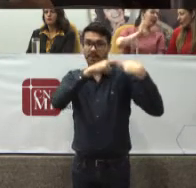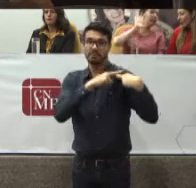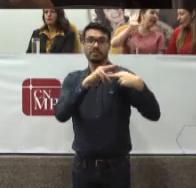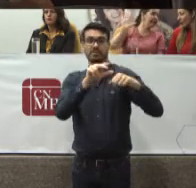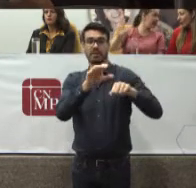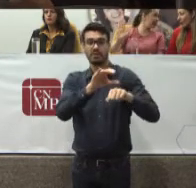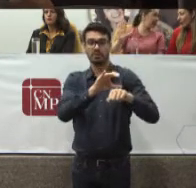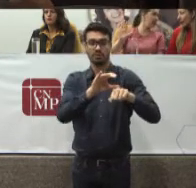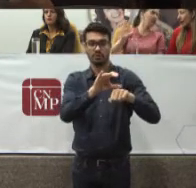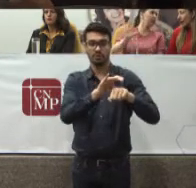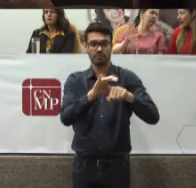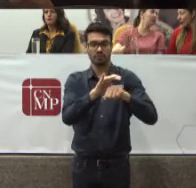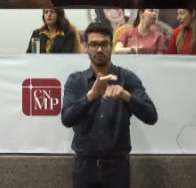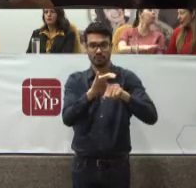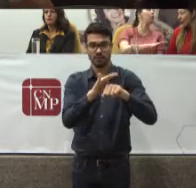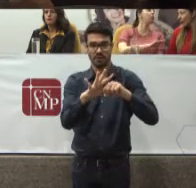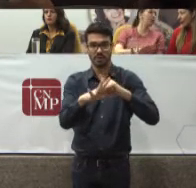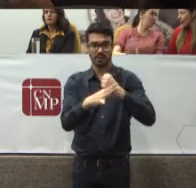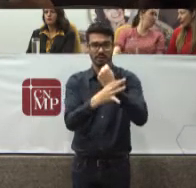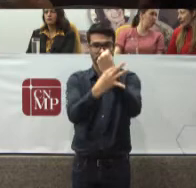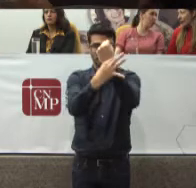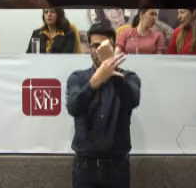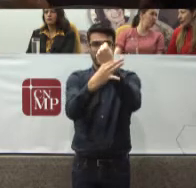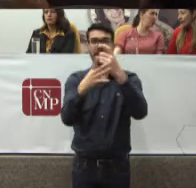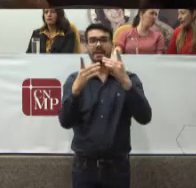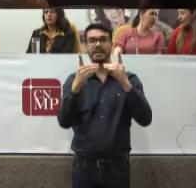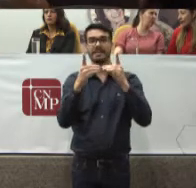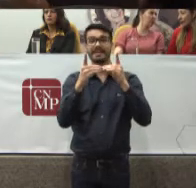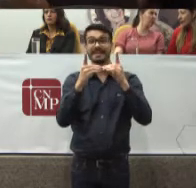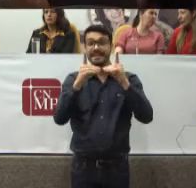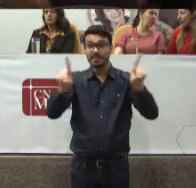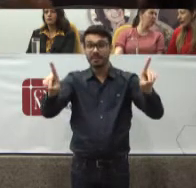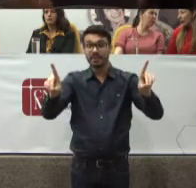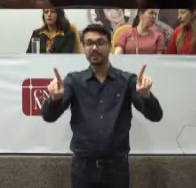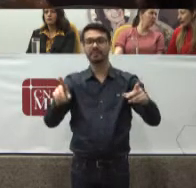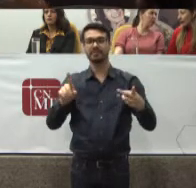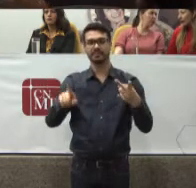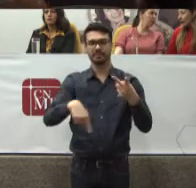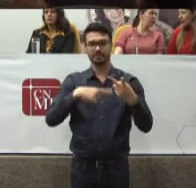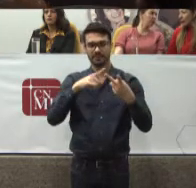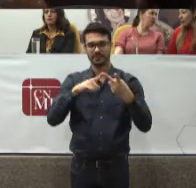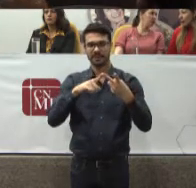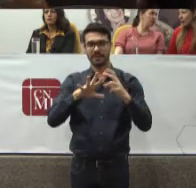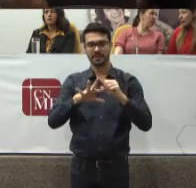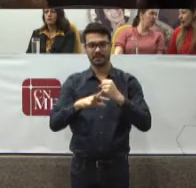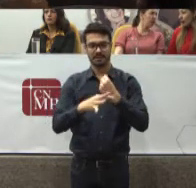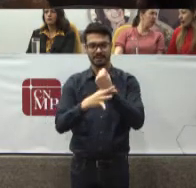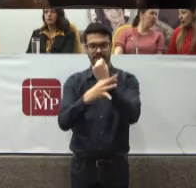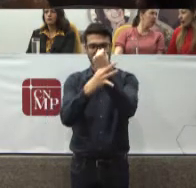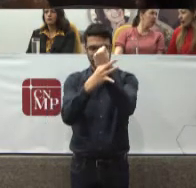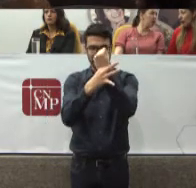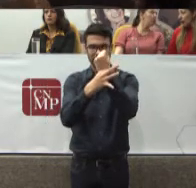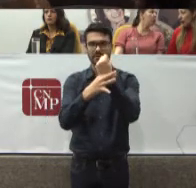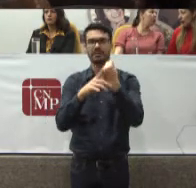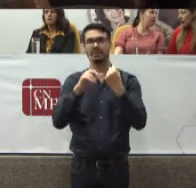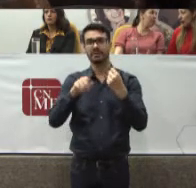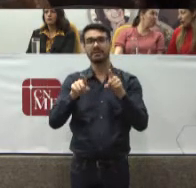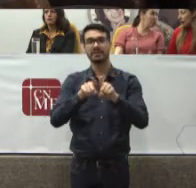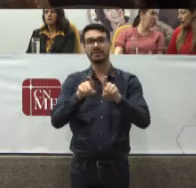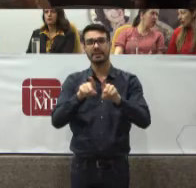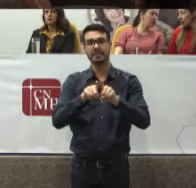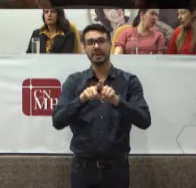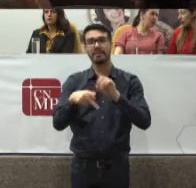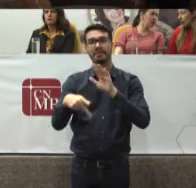De defesa Do regime Democrático De defesa Dos interesses Sociais